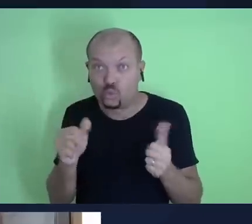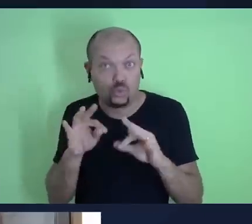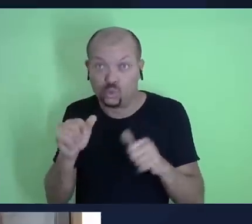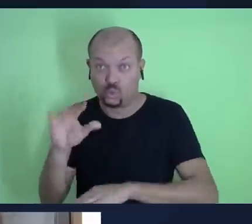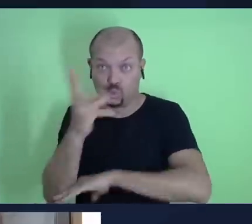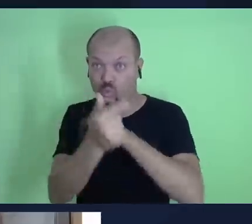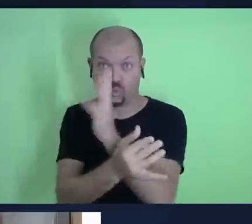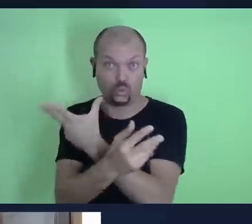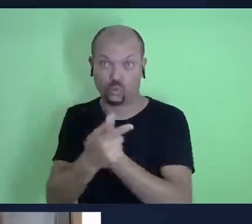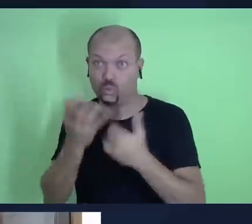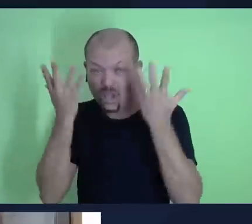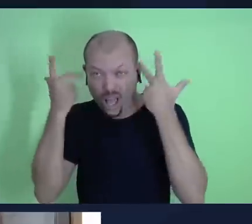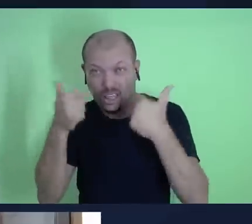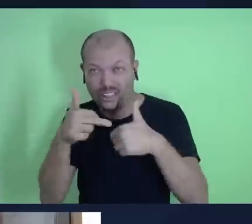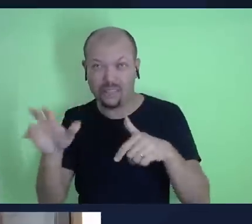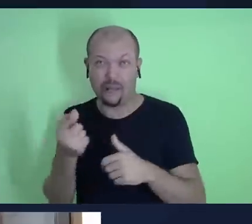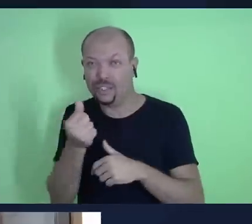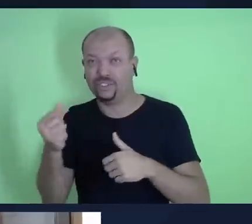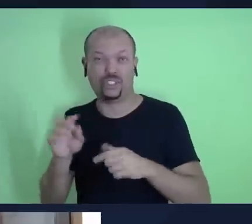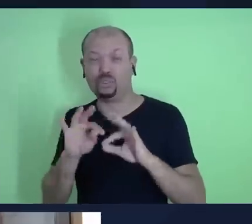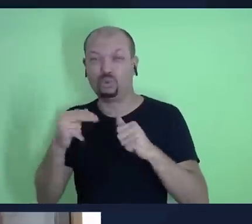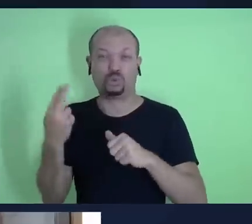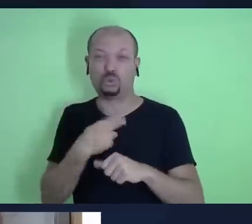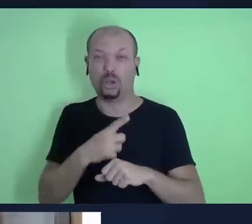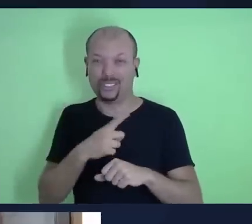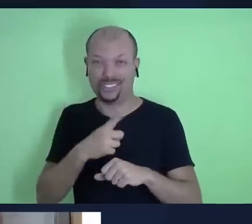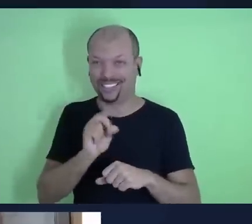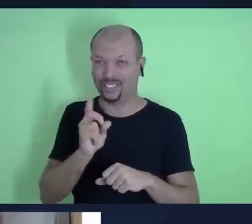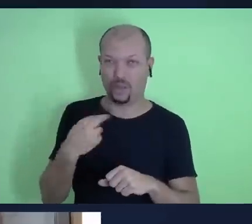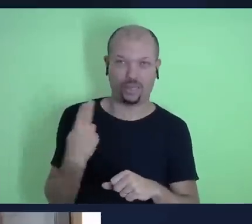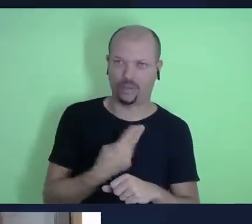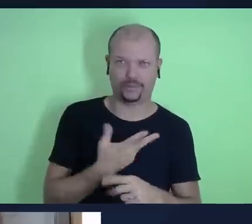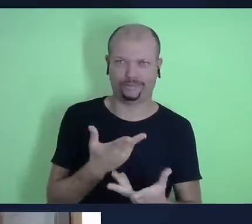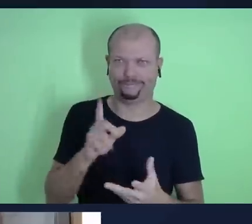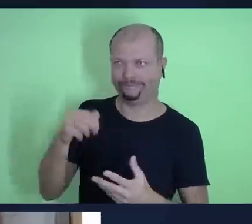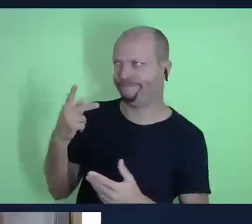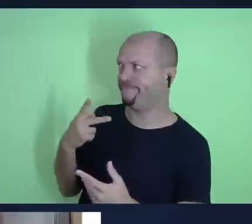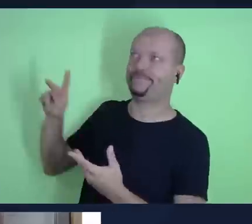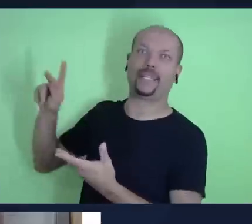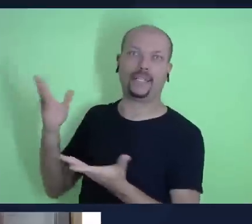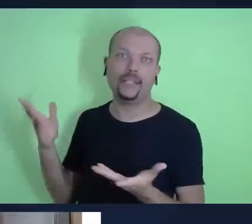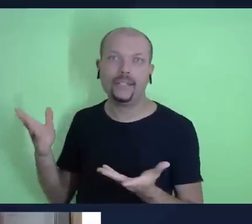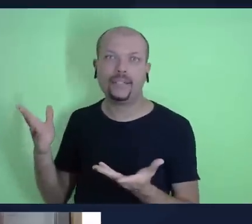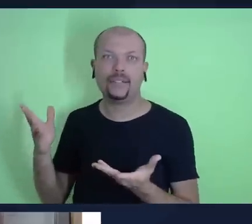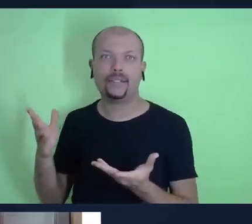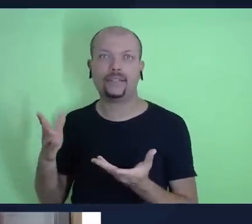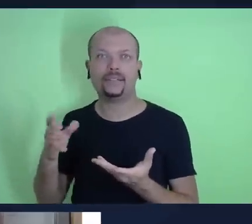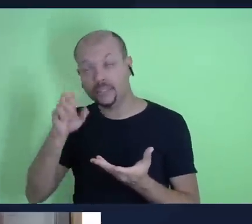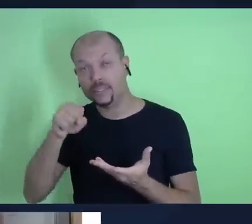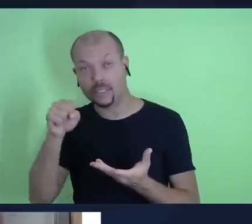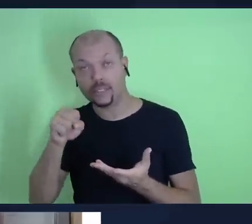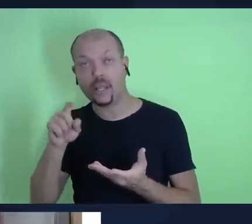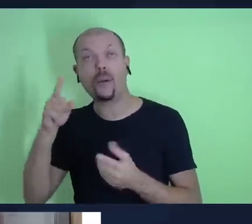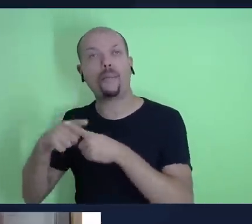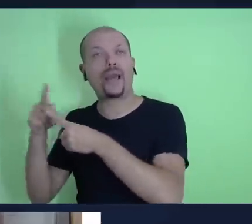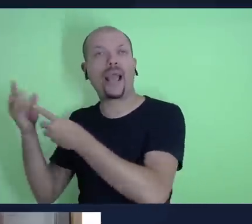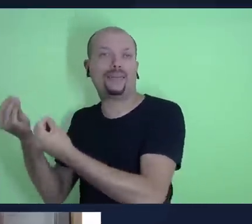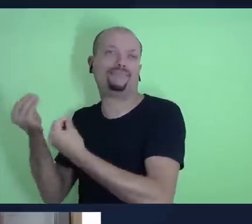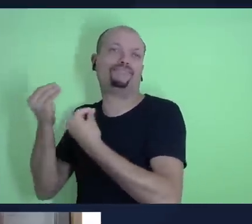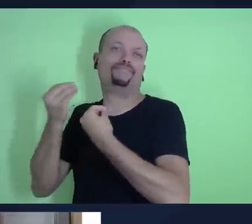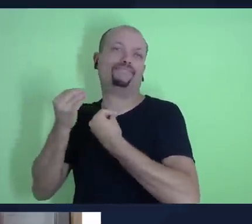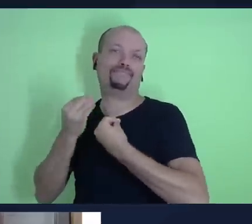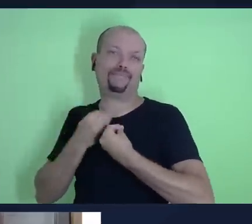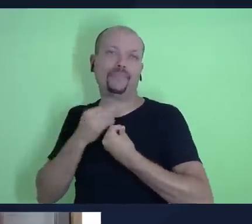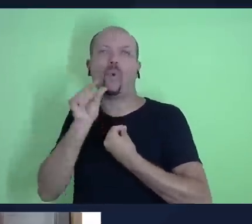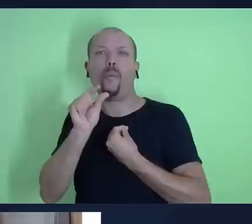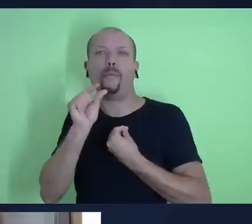então tudo que nós temos na verdade não é nosso é dele quer dizer que ele confiou a nós uma parte daquilo que